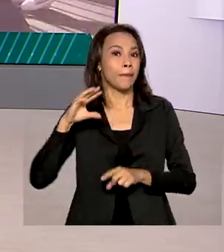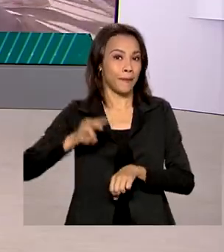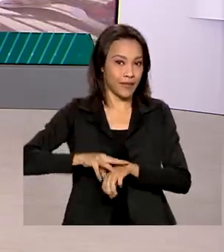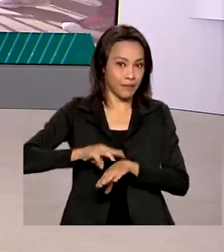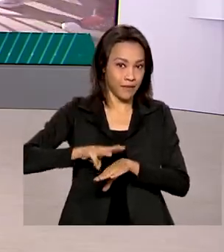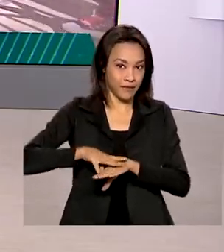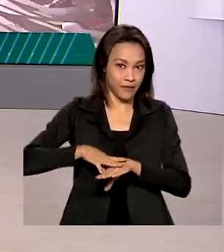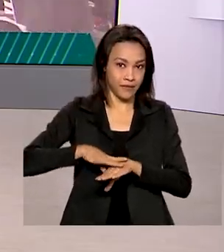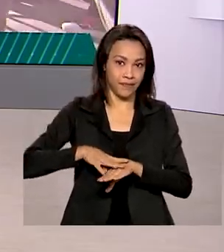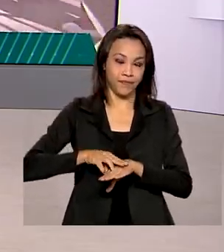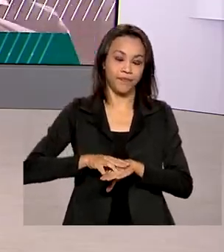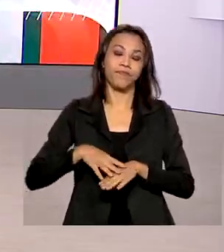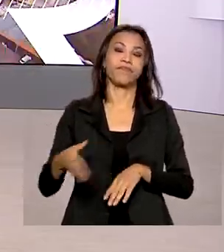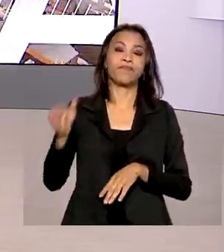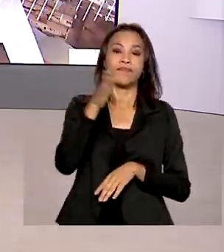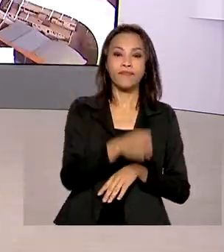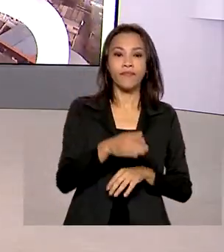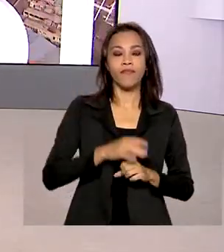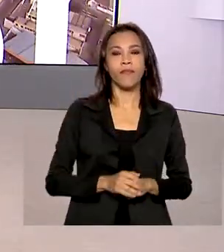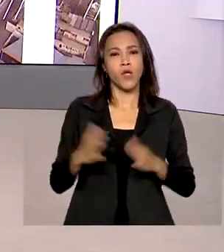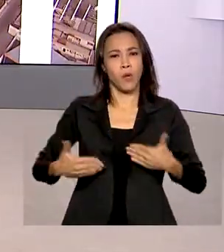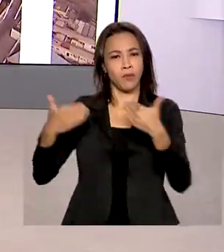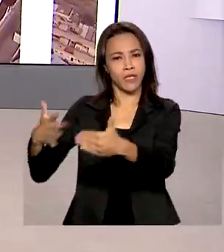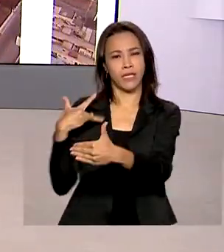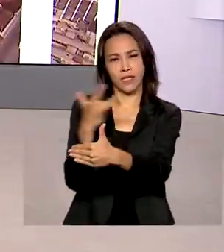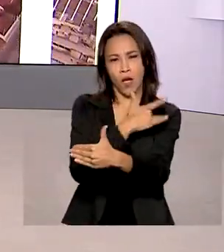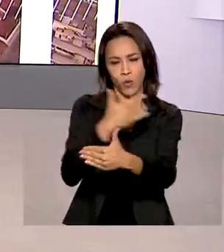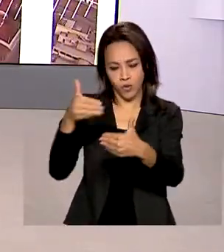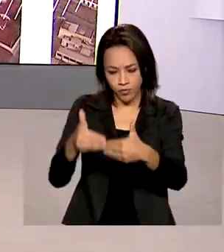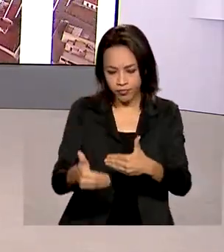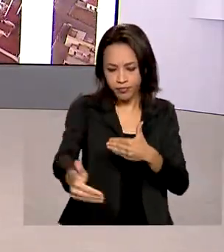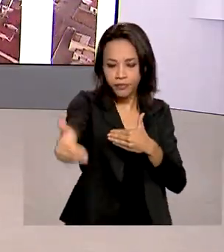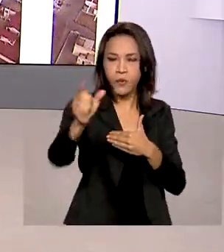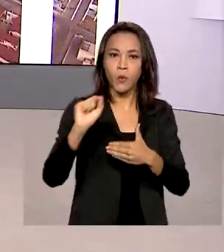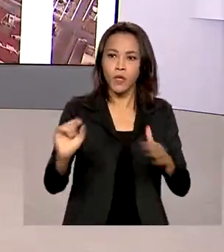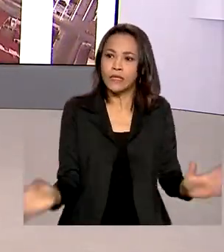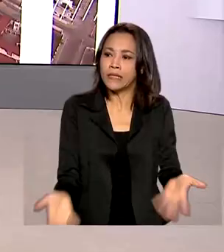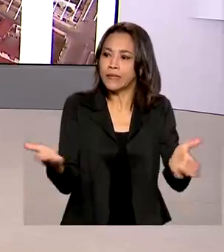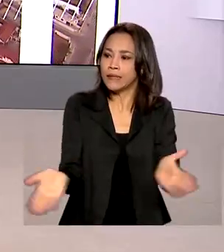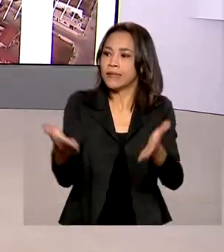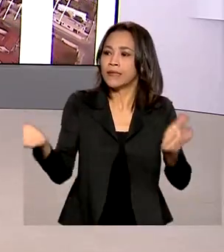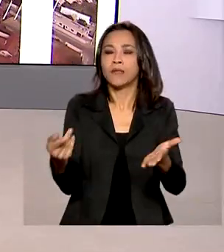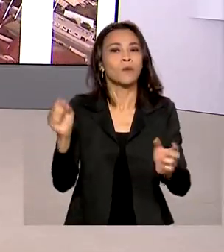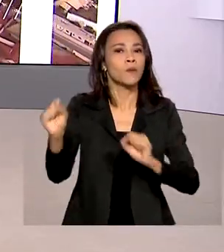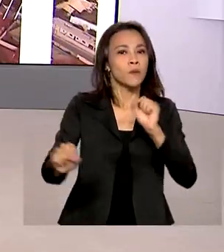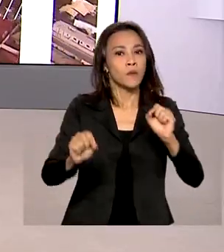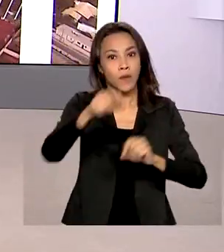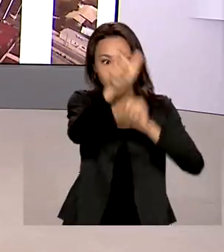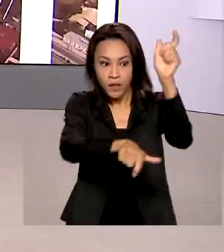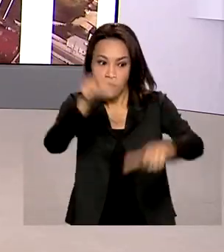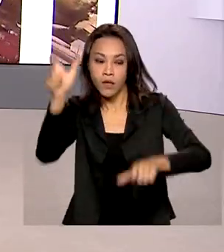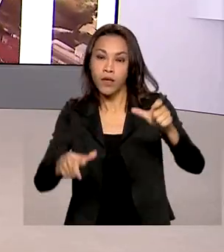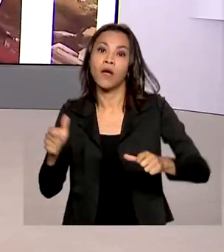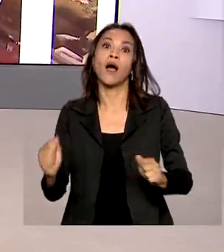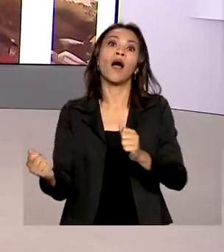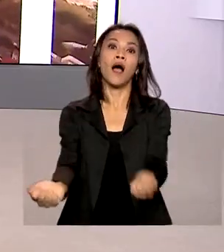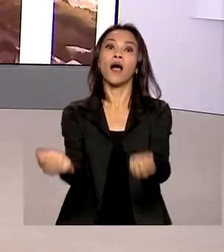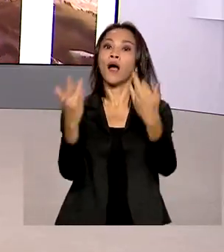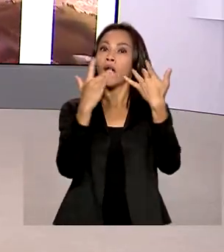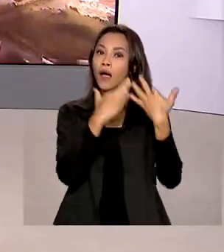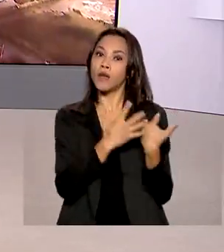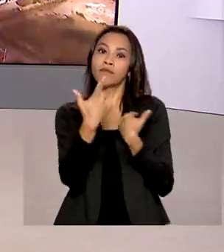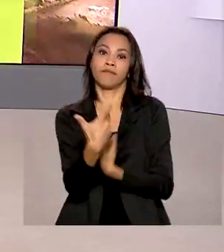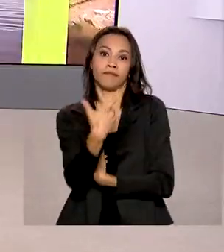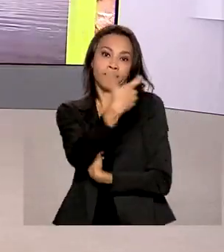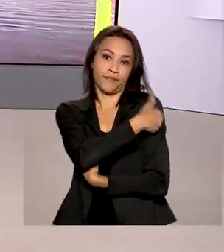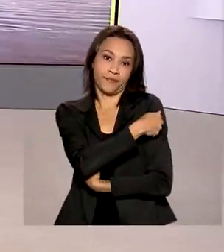O Ministério da Saúde realiza uma força-tarefa esta semana para incentivar os brasileiros a completarem o ciclo vacinal contra a Covid